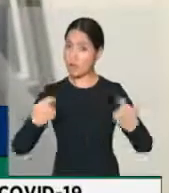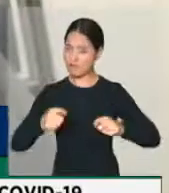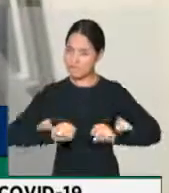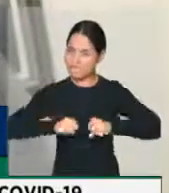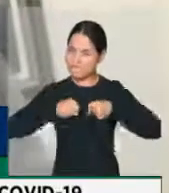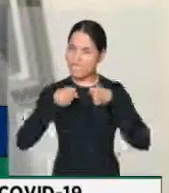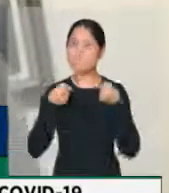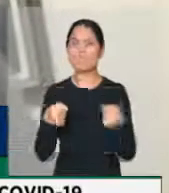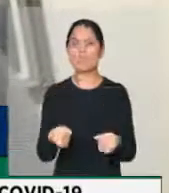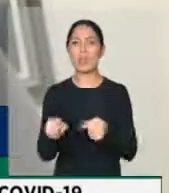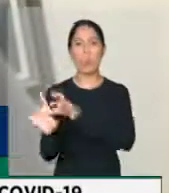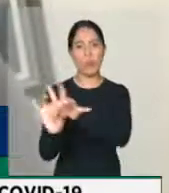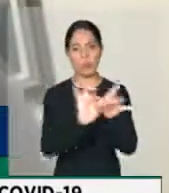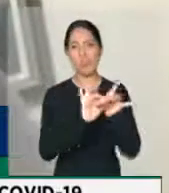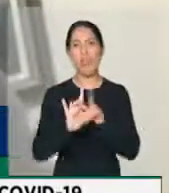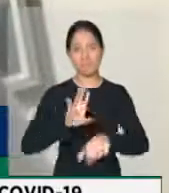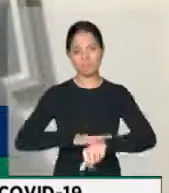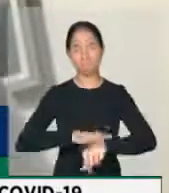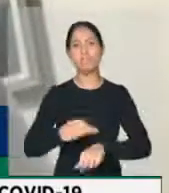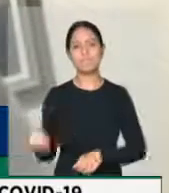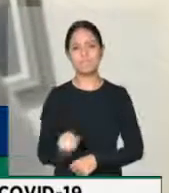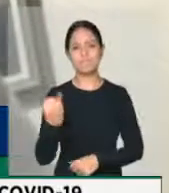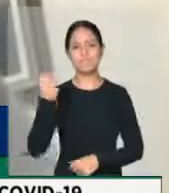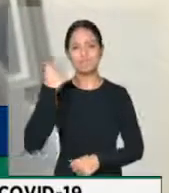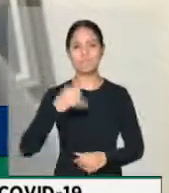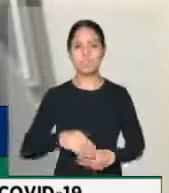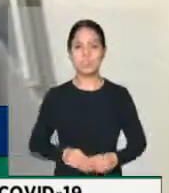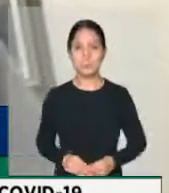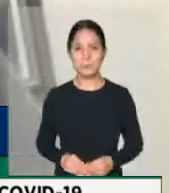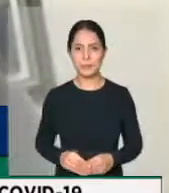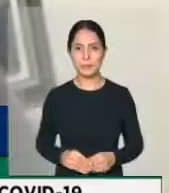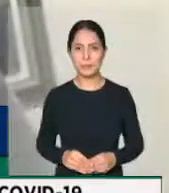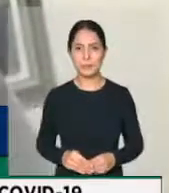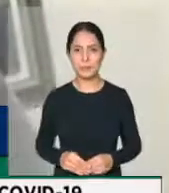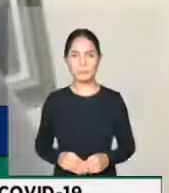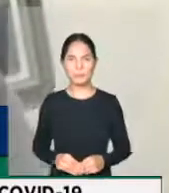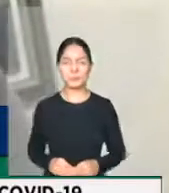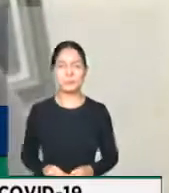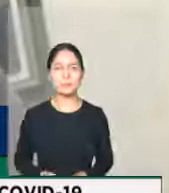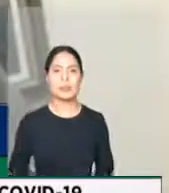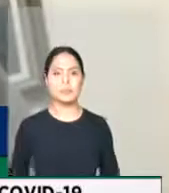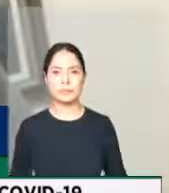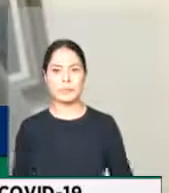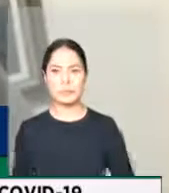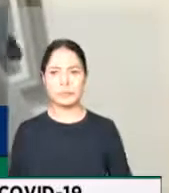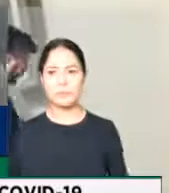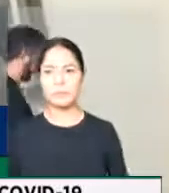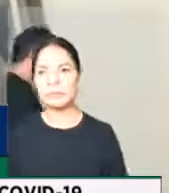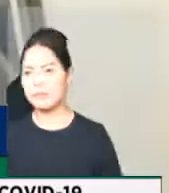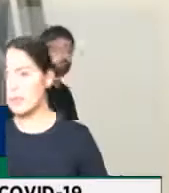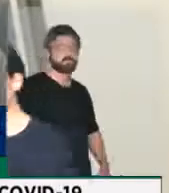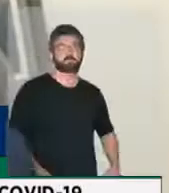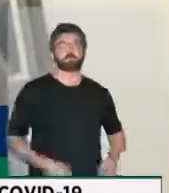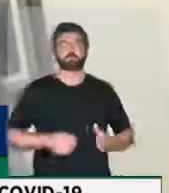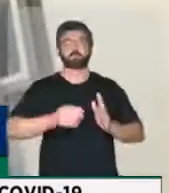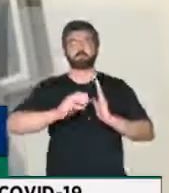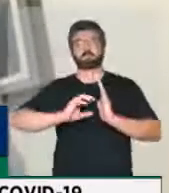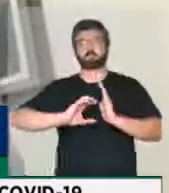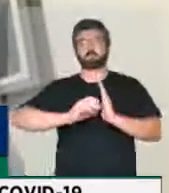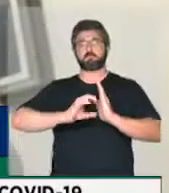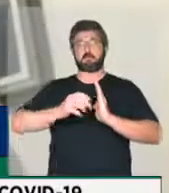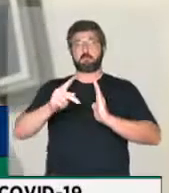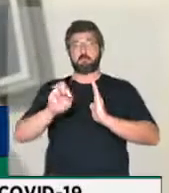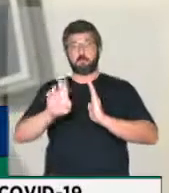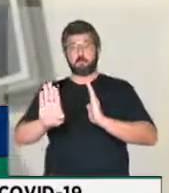e muita união nesse momento. Eu fico muito feliz, o PSDB fica muito feliz, que foi deixar de lado as